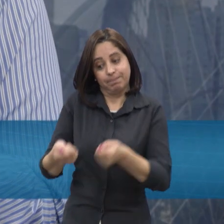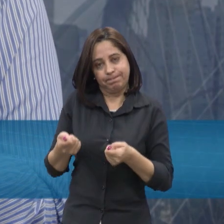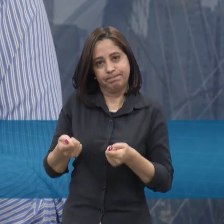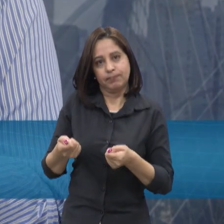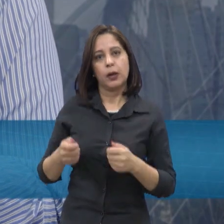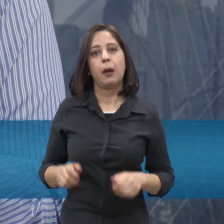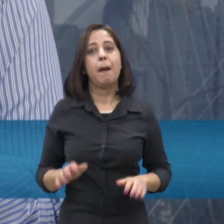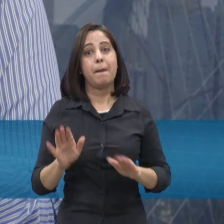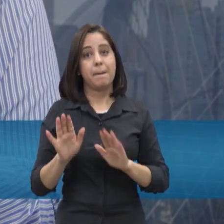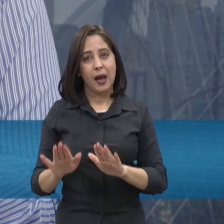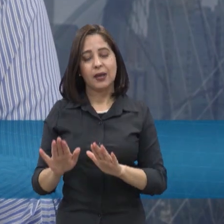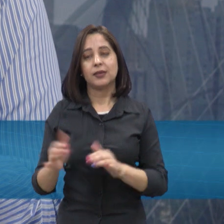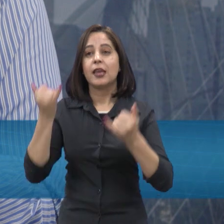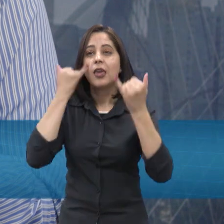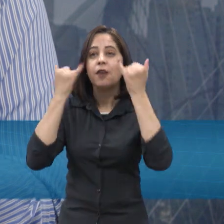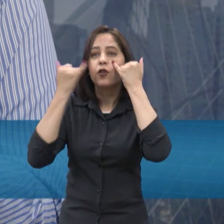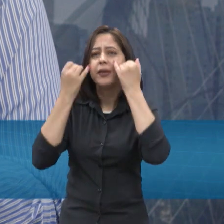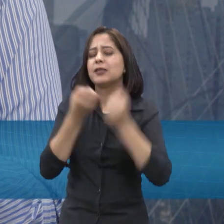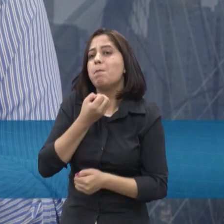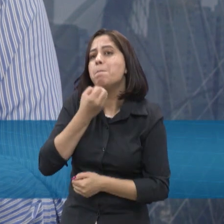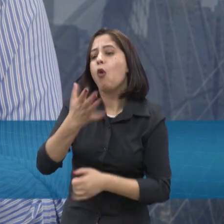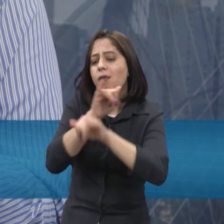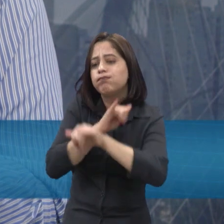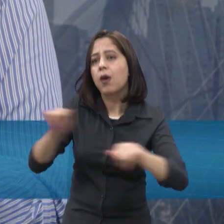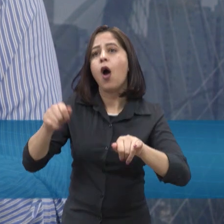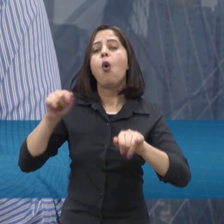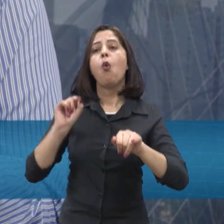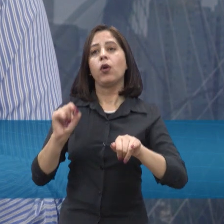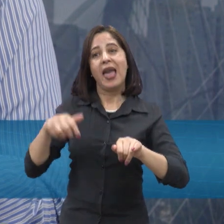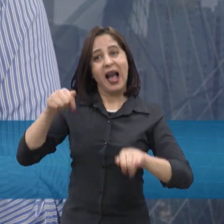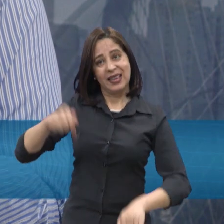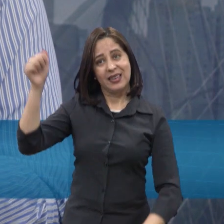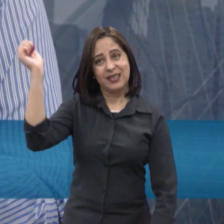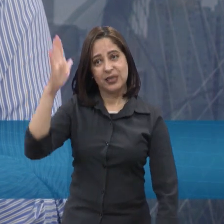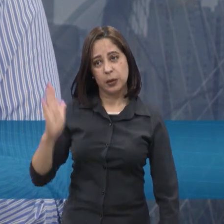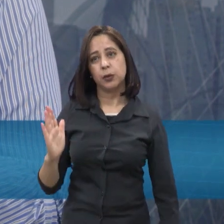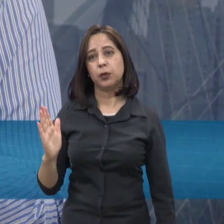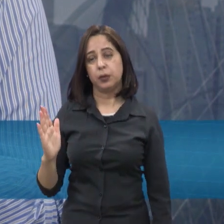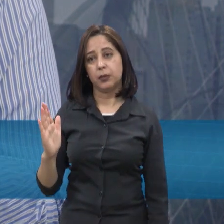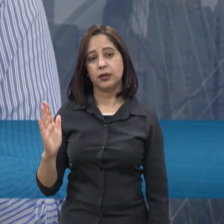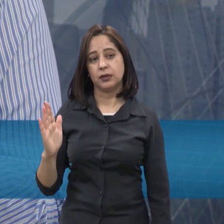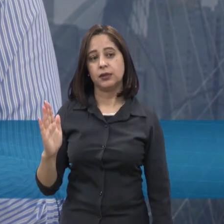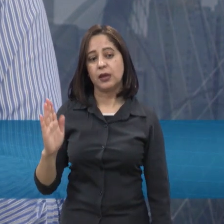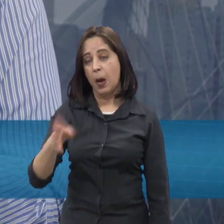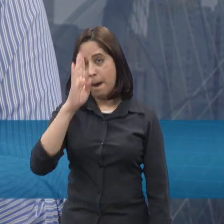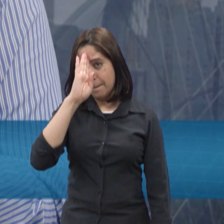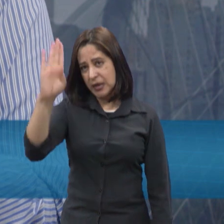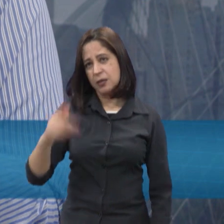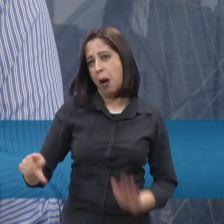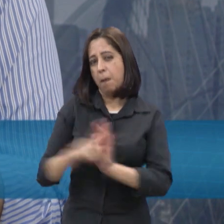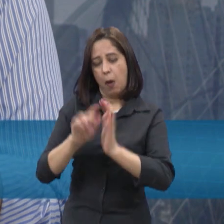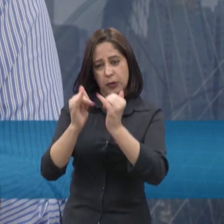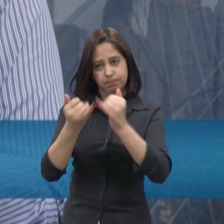Mas, assim, a boa notícia que eu digo é que o Brasil, ele, frente ao mundo, principalmente na geração de energia elétrica,